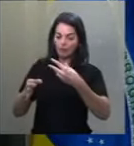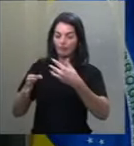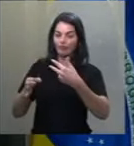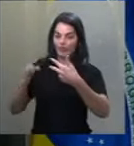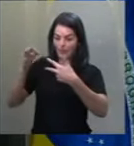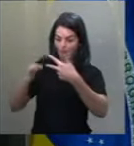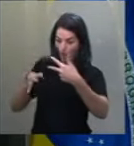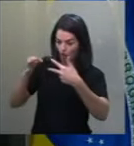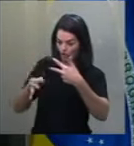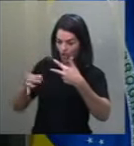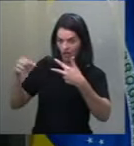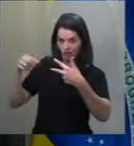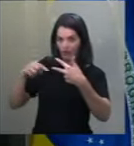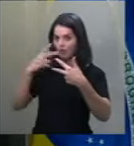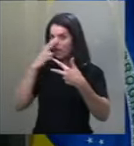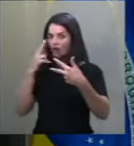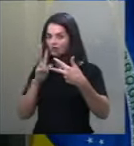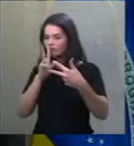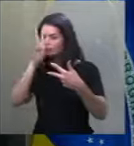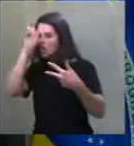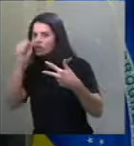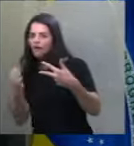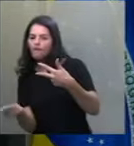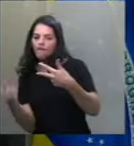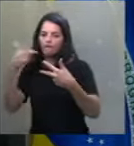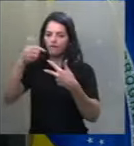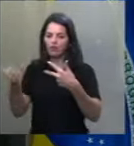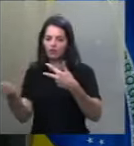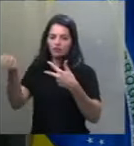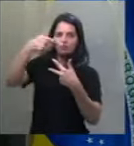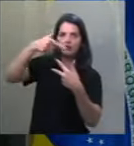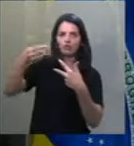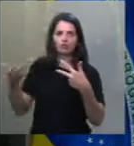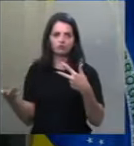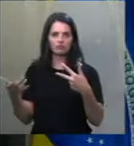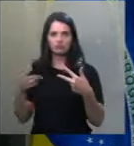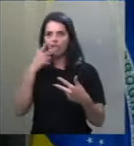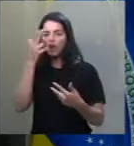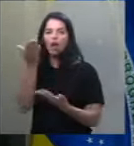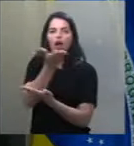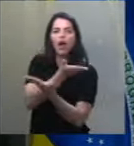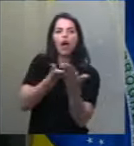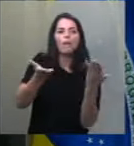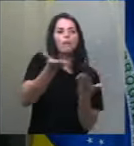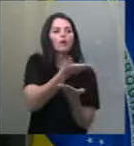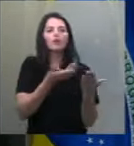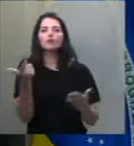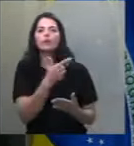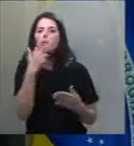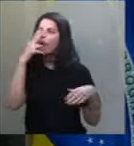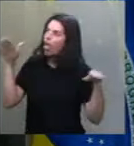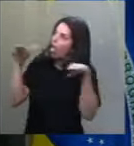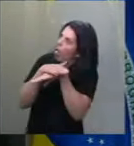os demais, substituindo a harmonia pela subserviência.